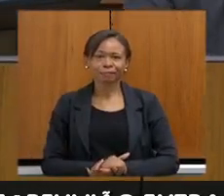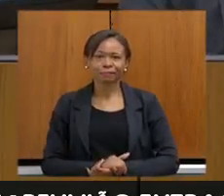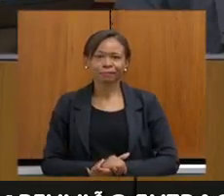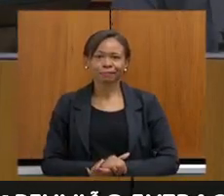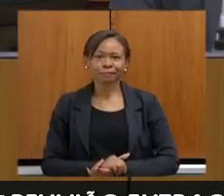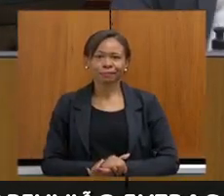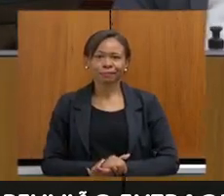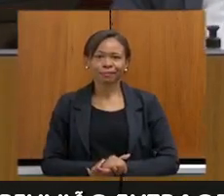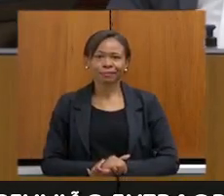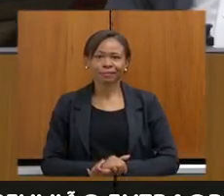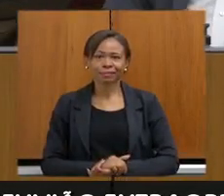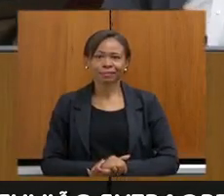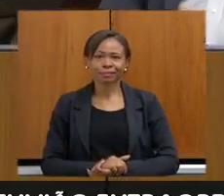Obrigado. Obrigado. Obrigado.